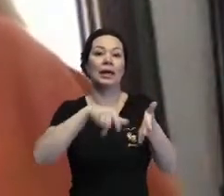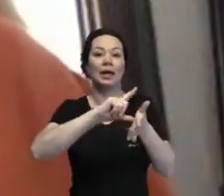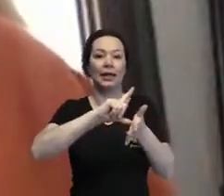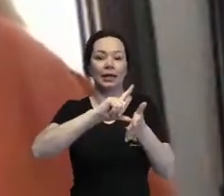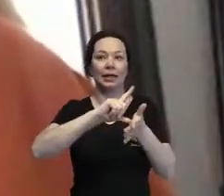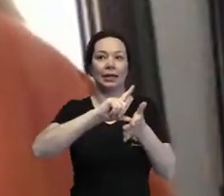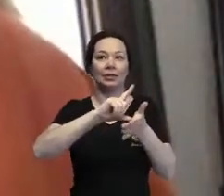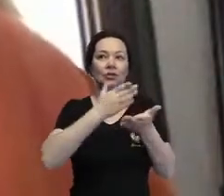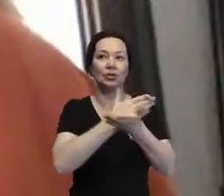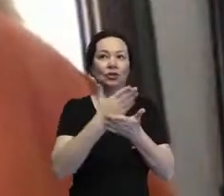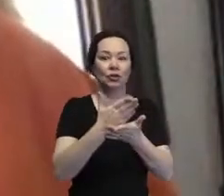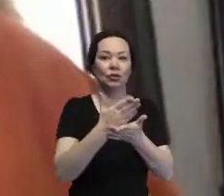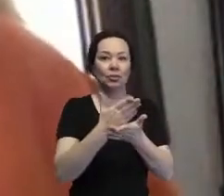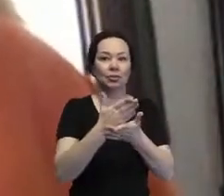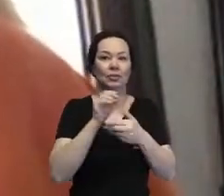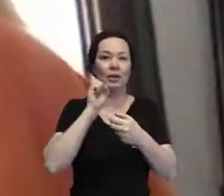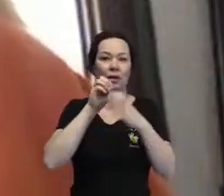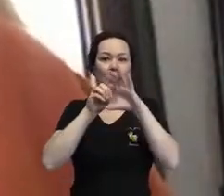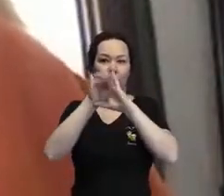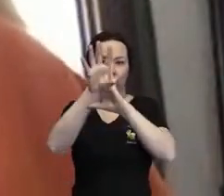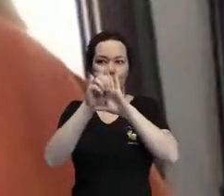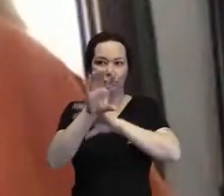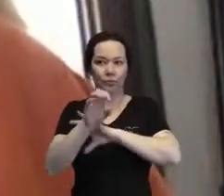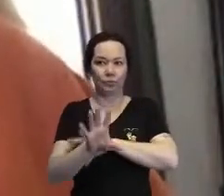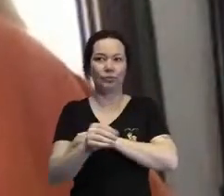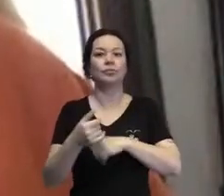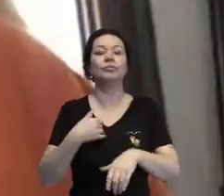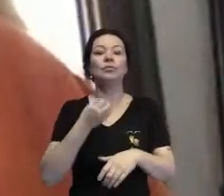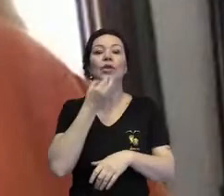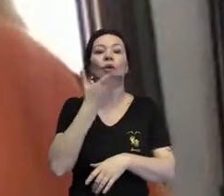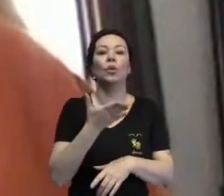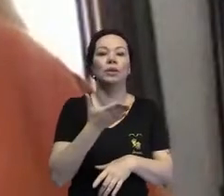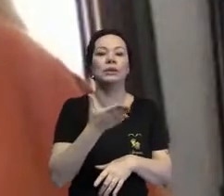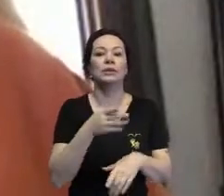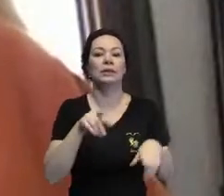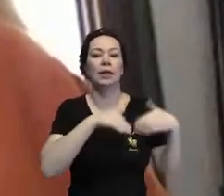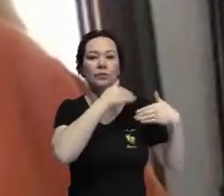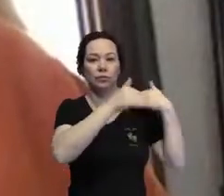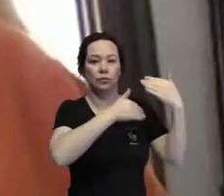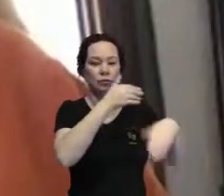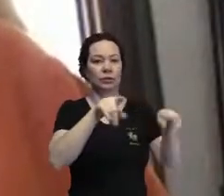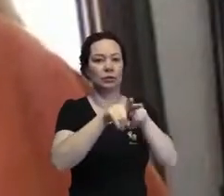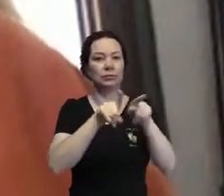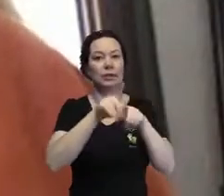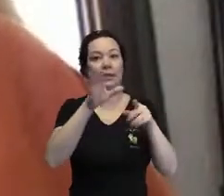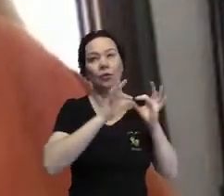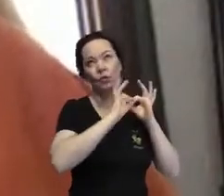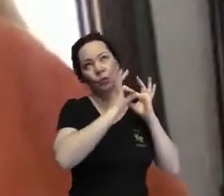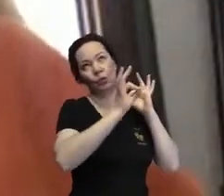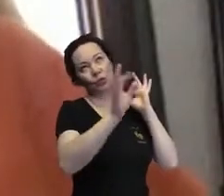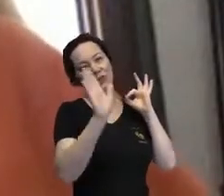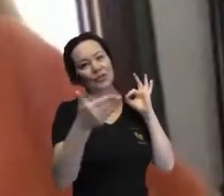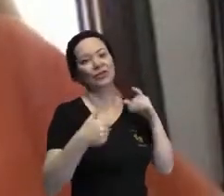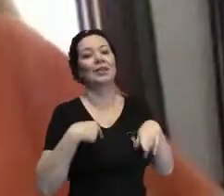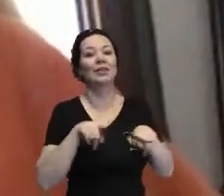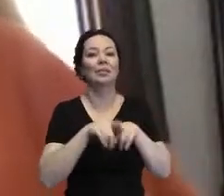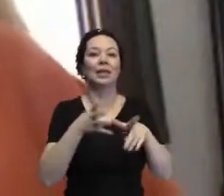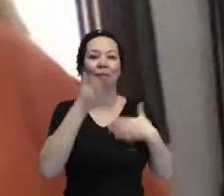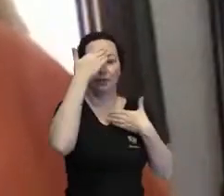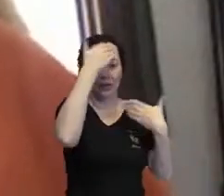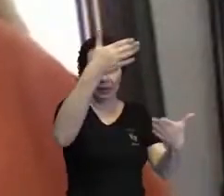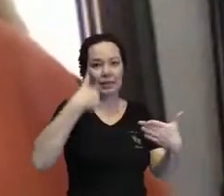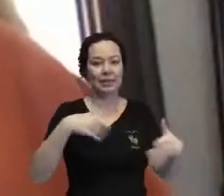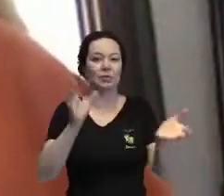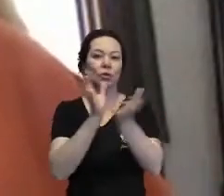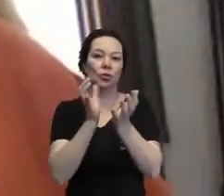começar a mostrar aqui os slides e contar um pouco da nossa trajetória também, que também é longa, agradecer a minha equipe,